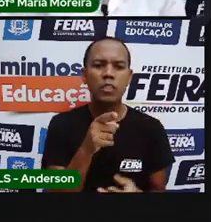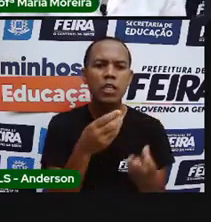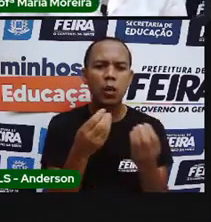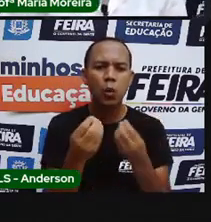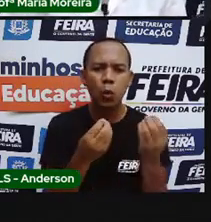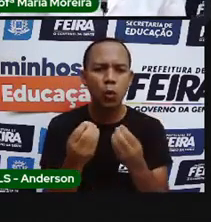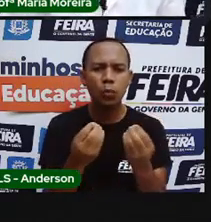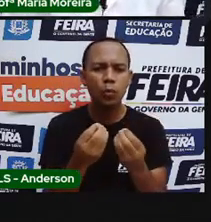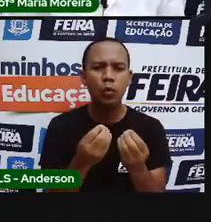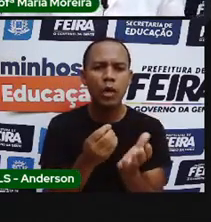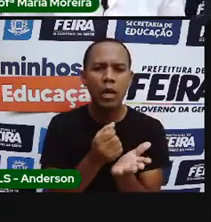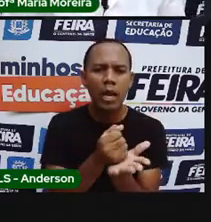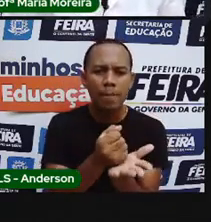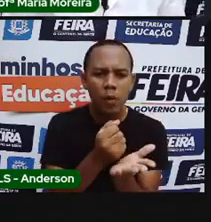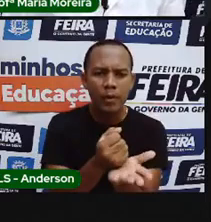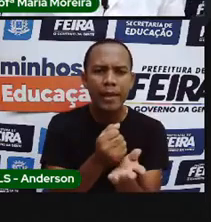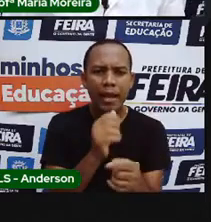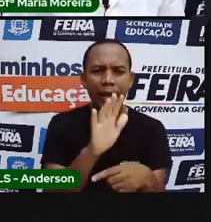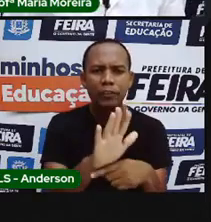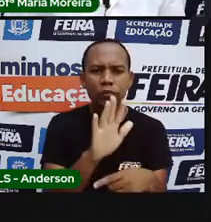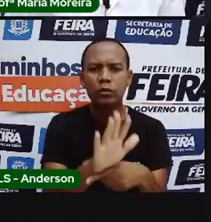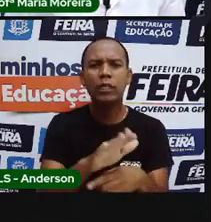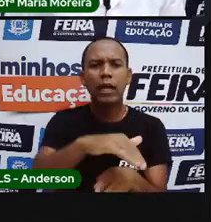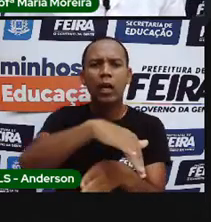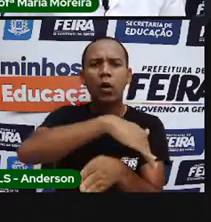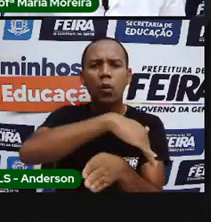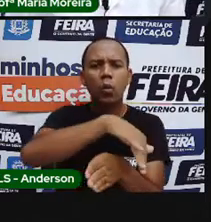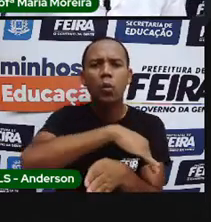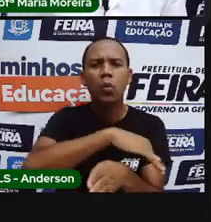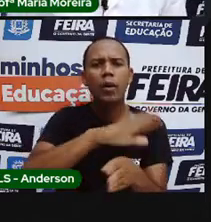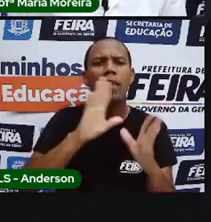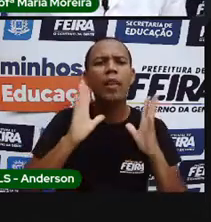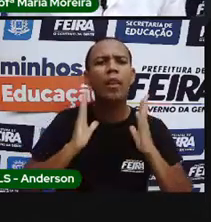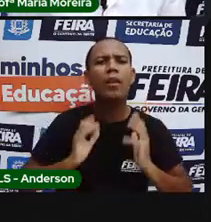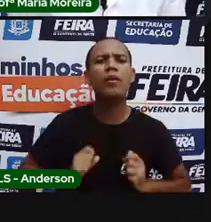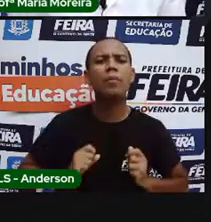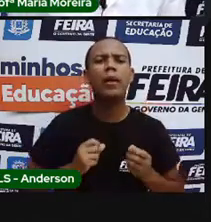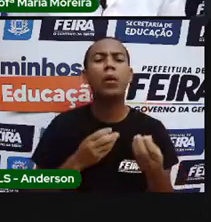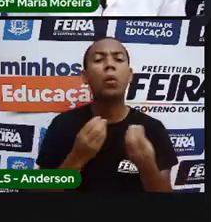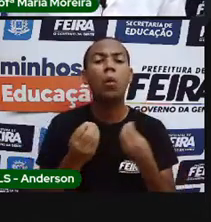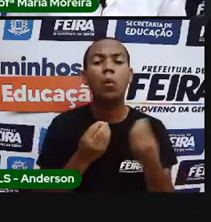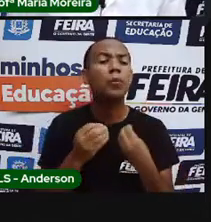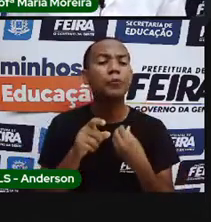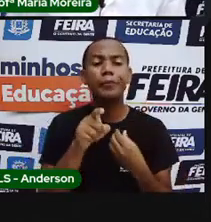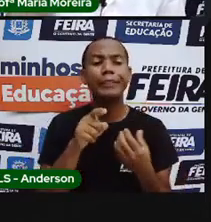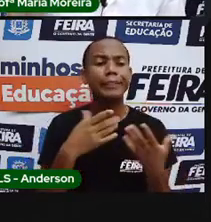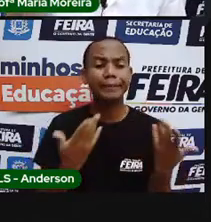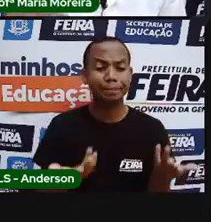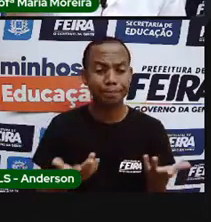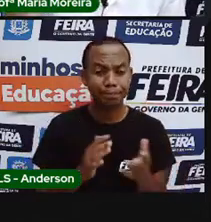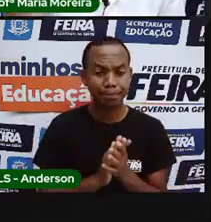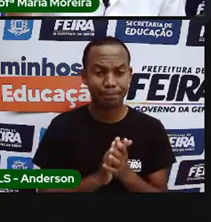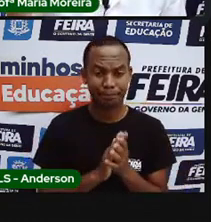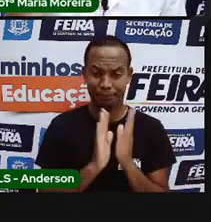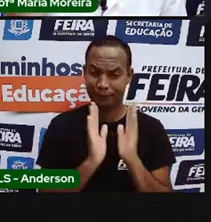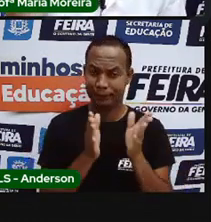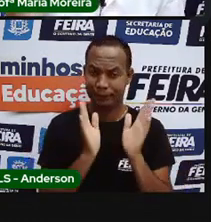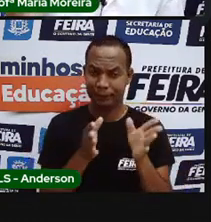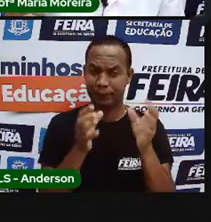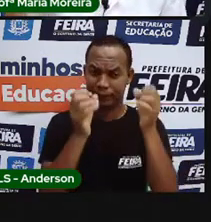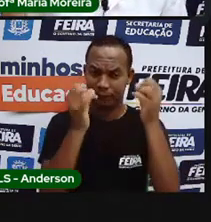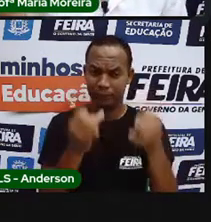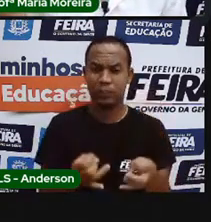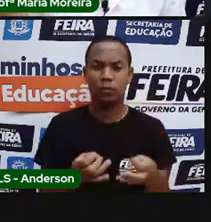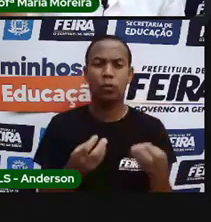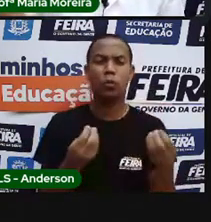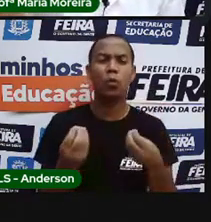contribuir para que as ruas permaneçam ruas? Como é que você pode contribuir? A Cora falou várias vezes aqui sobre